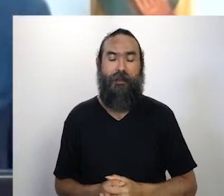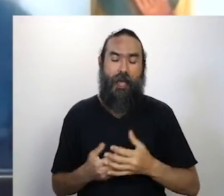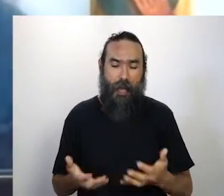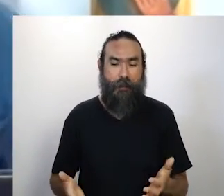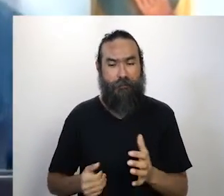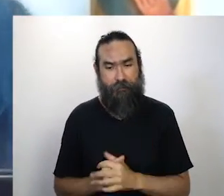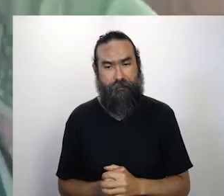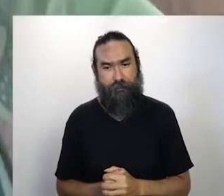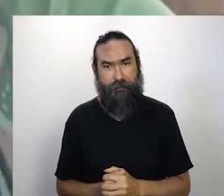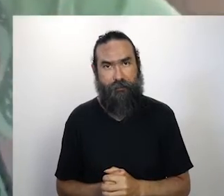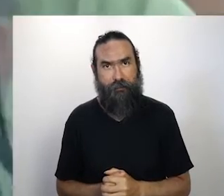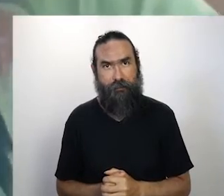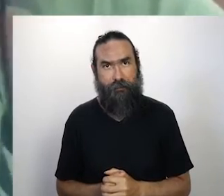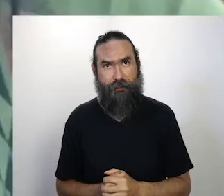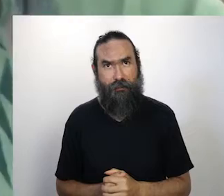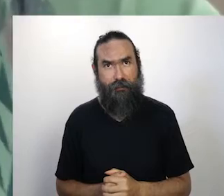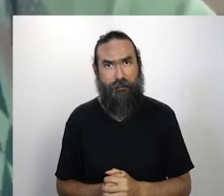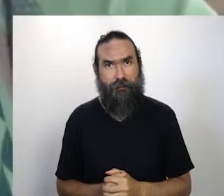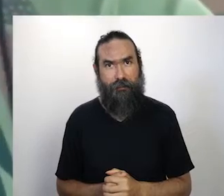Pois é.